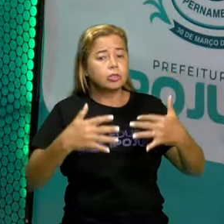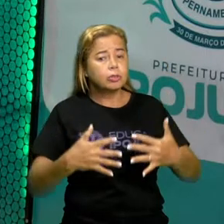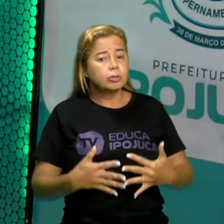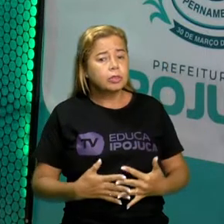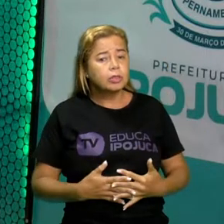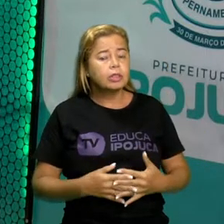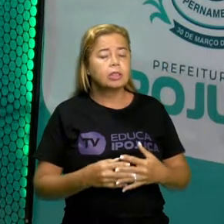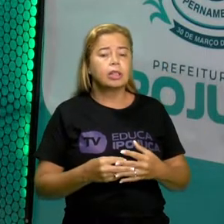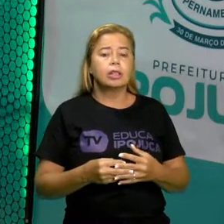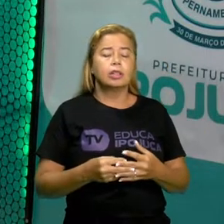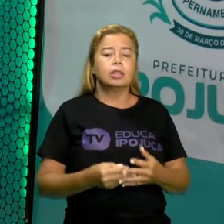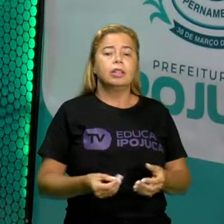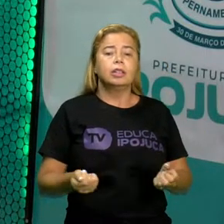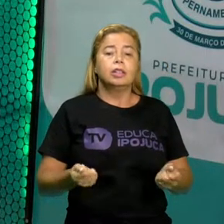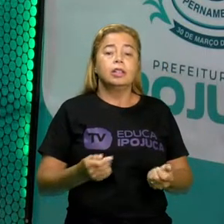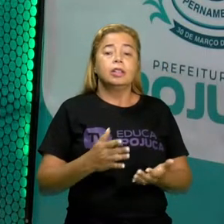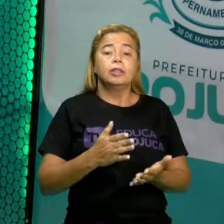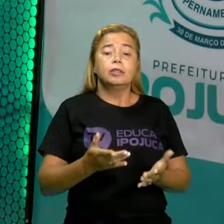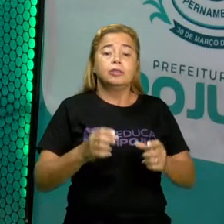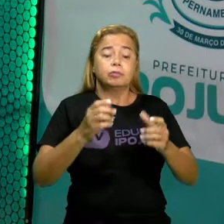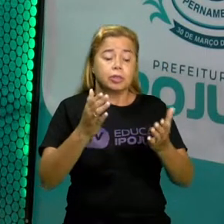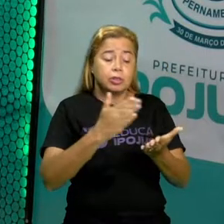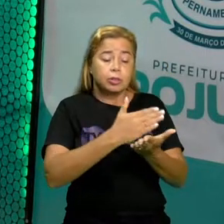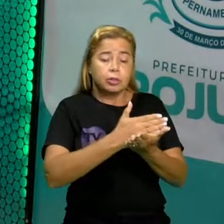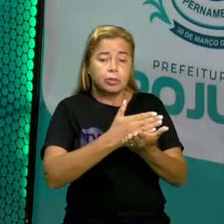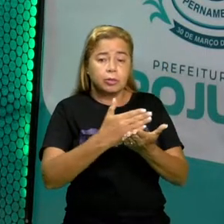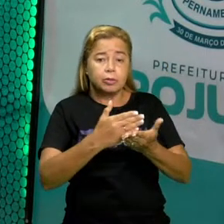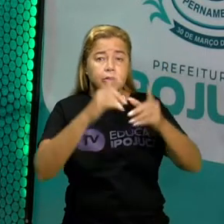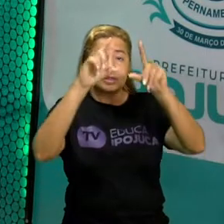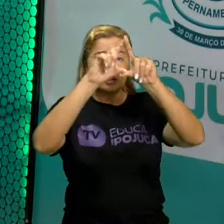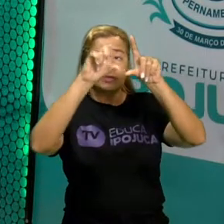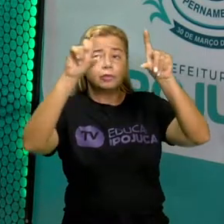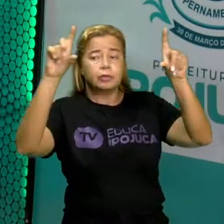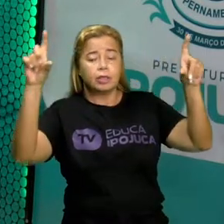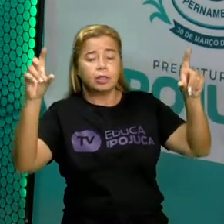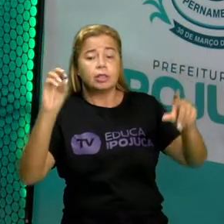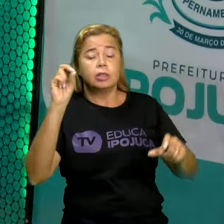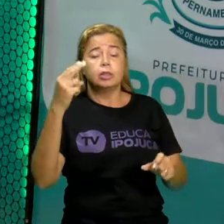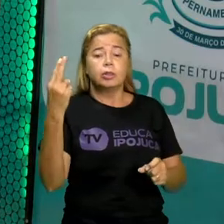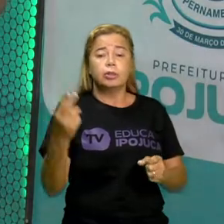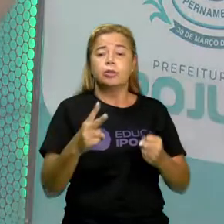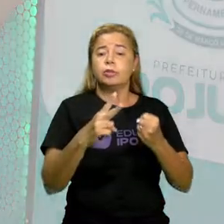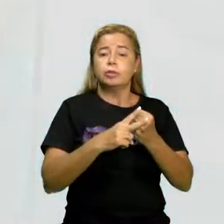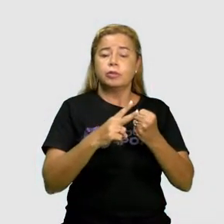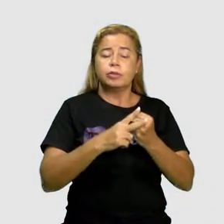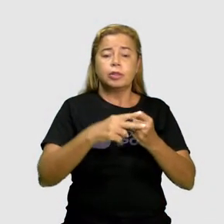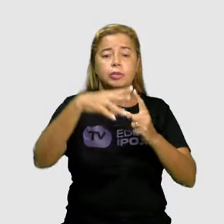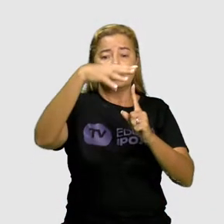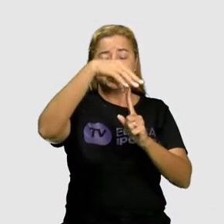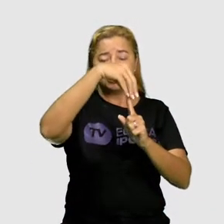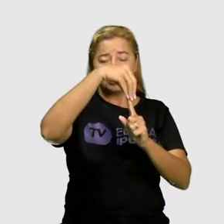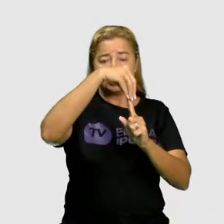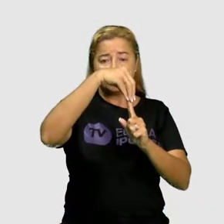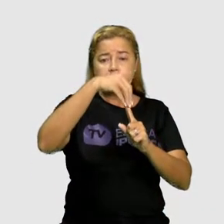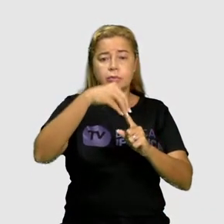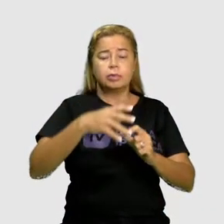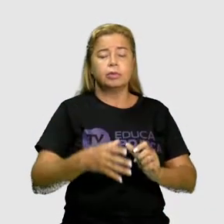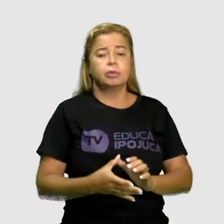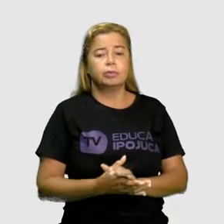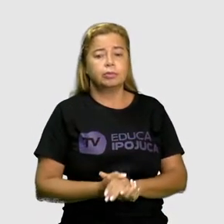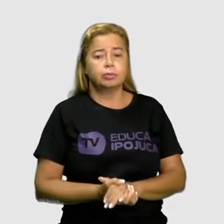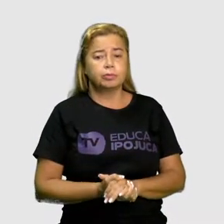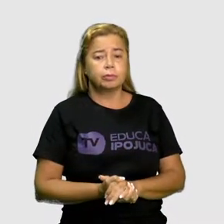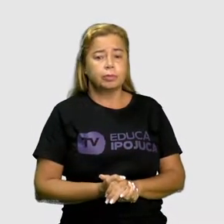frase e depois nós temos aí o verbo principal da oração. Eu amo minha mãe. Eu